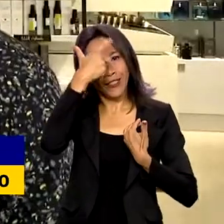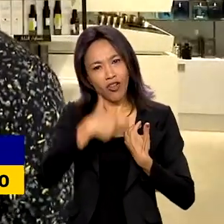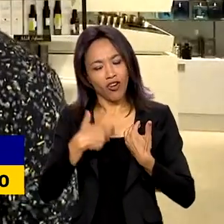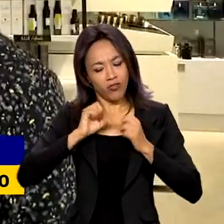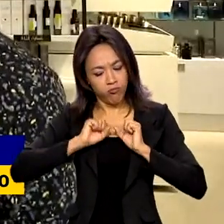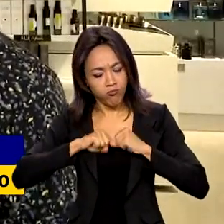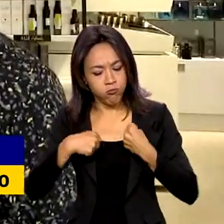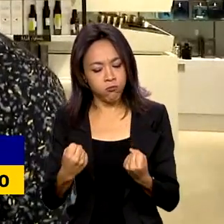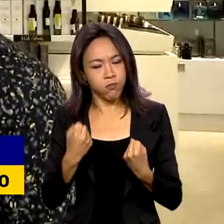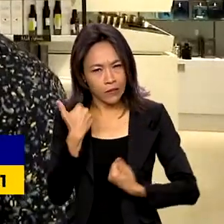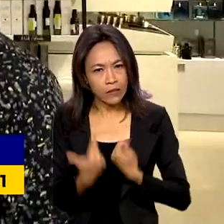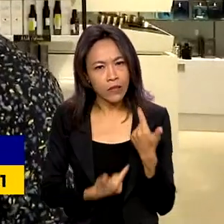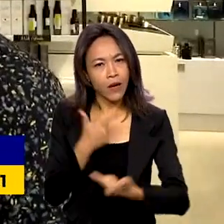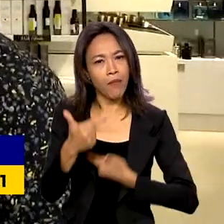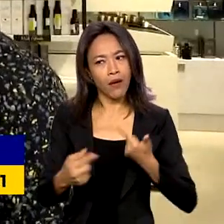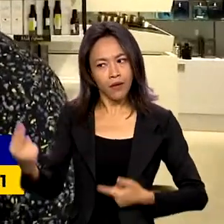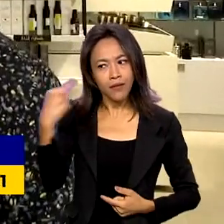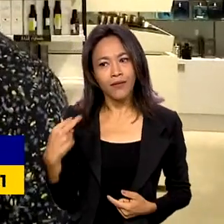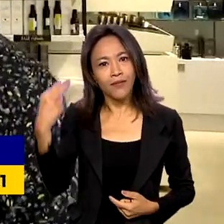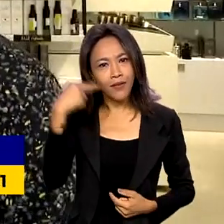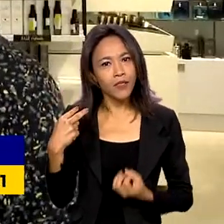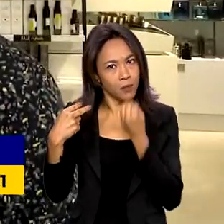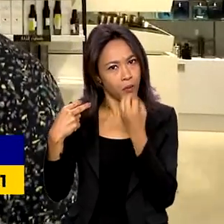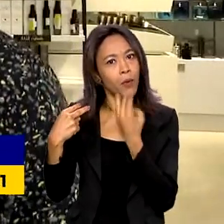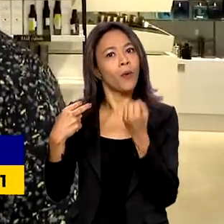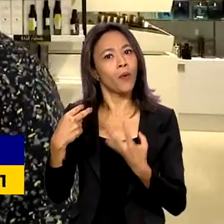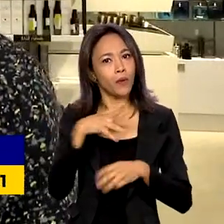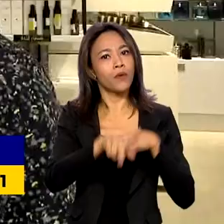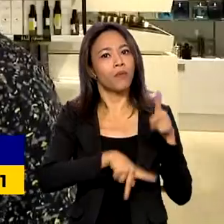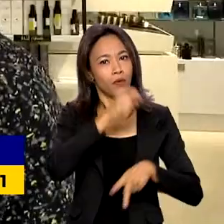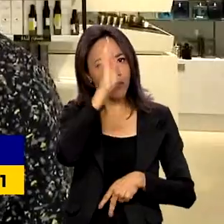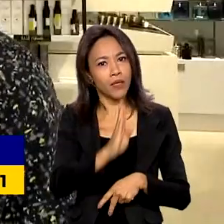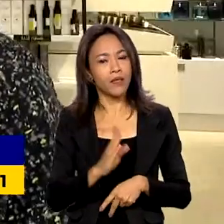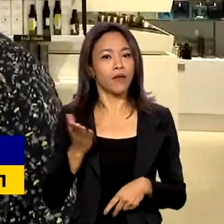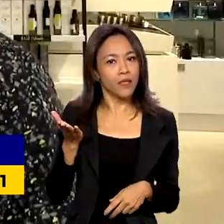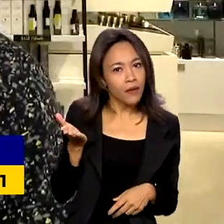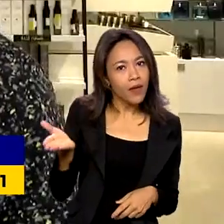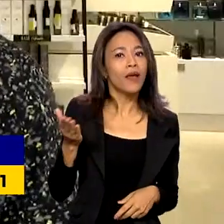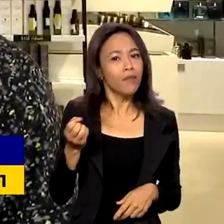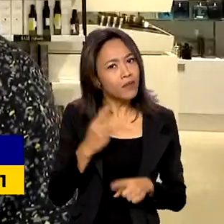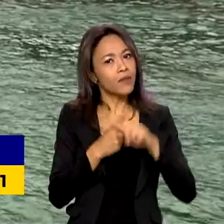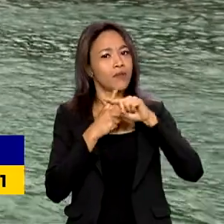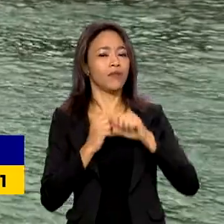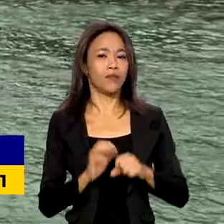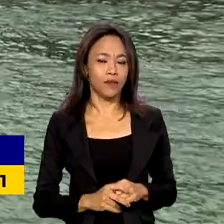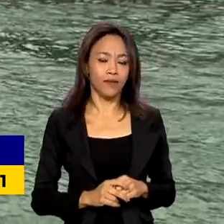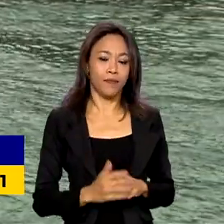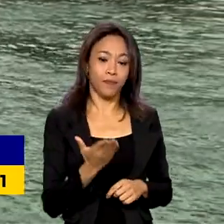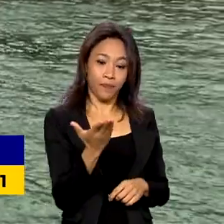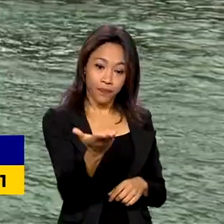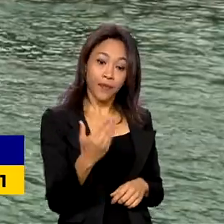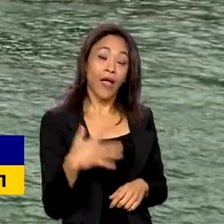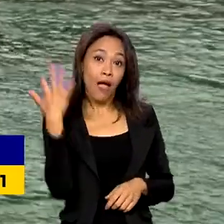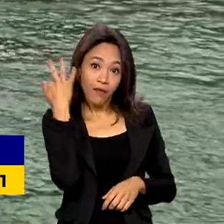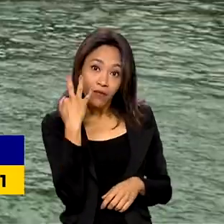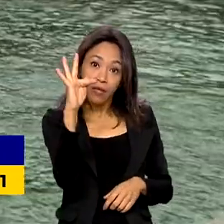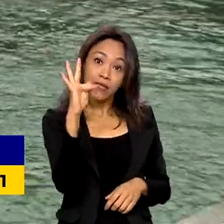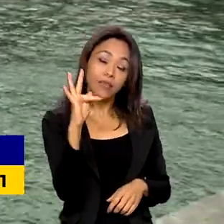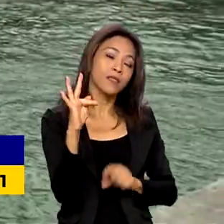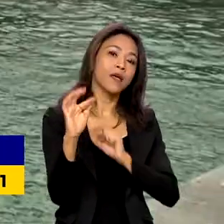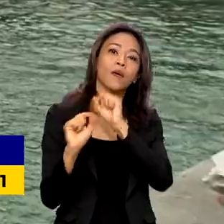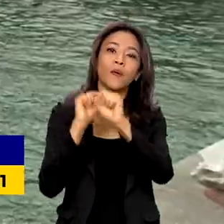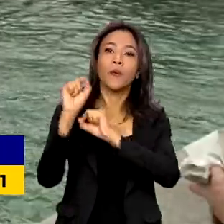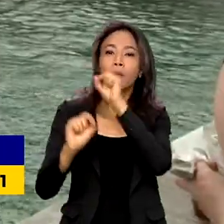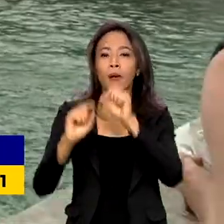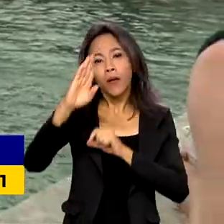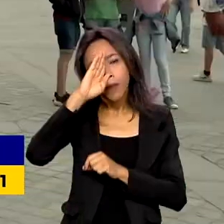Nós somos muitos trabalhadores, então eles enxergam isso no brasileiro. Então, acho que a visão em geral é positiva. A França também se tornou um dos